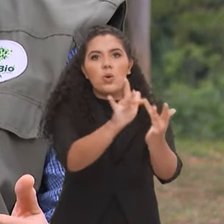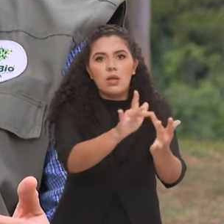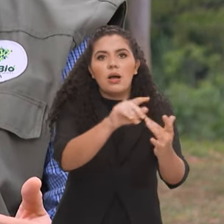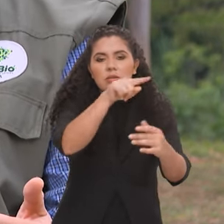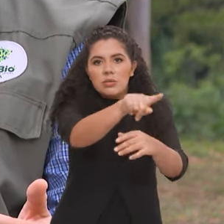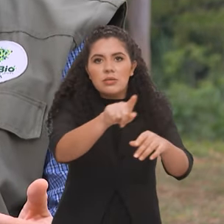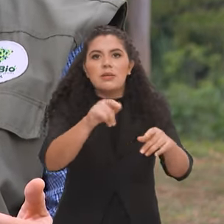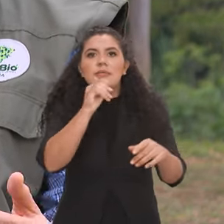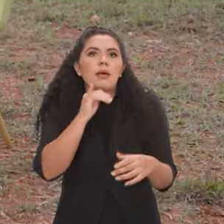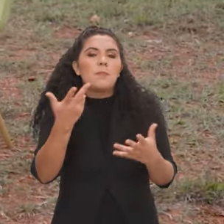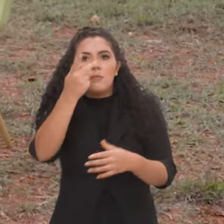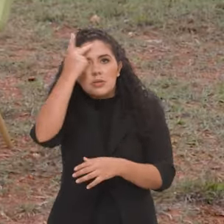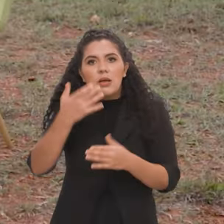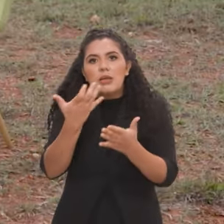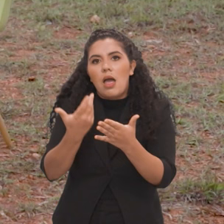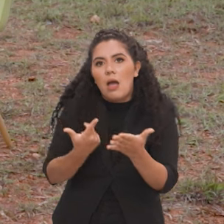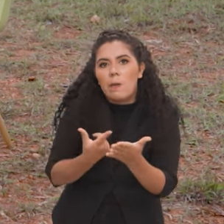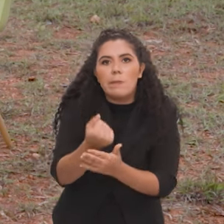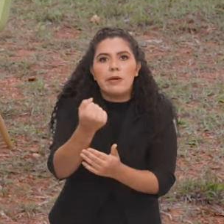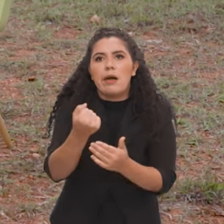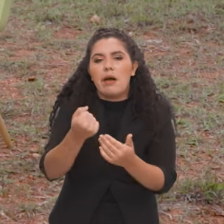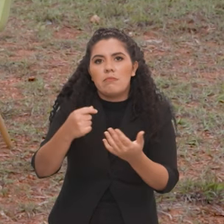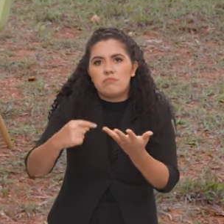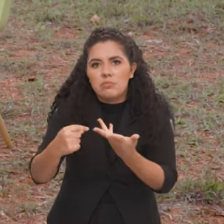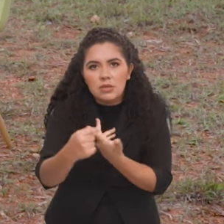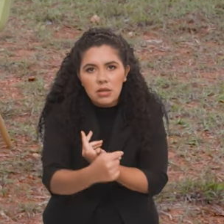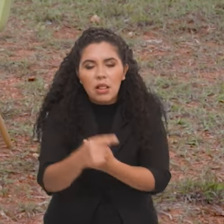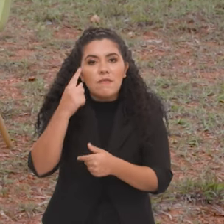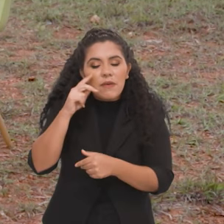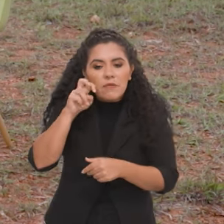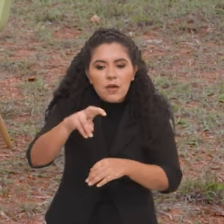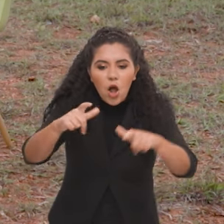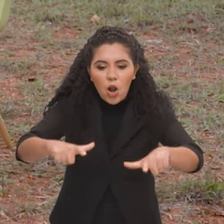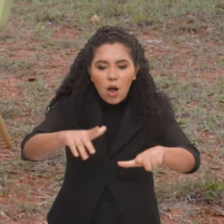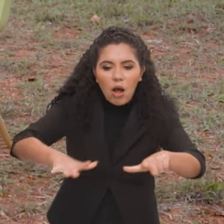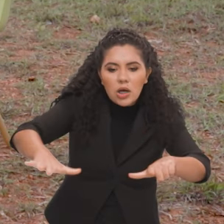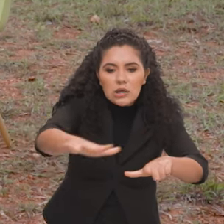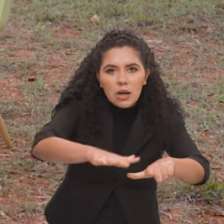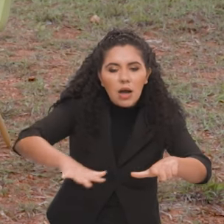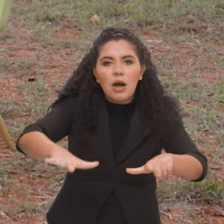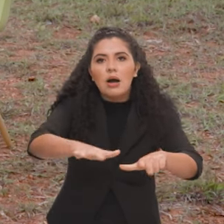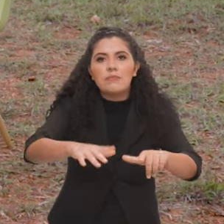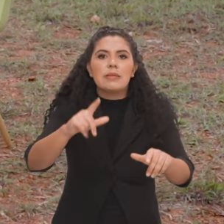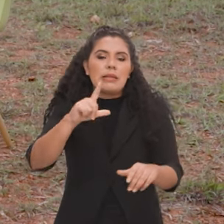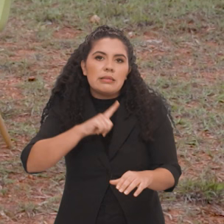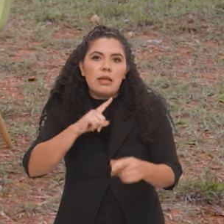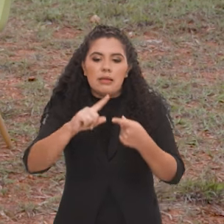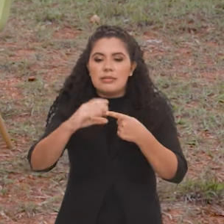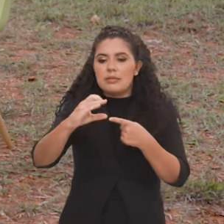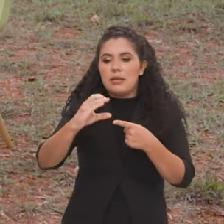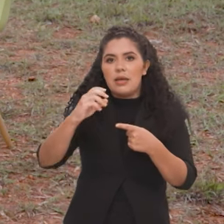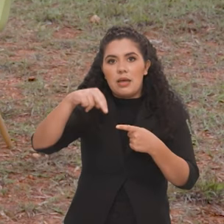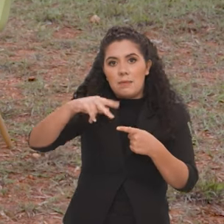interessado em comprar soja, vai identificar aquele perímetro, aquela área e, portanto, o CNPJ, o